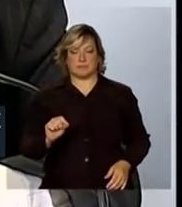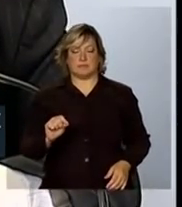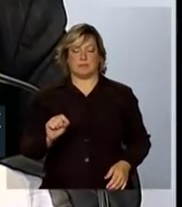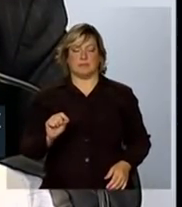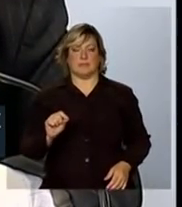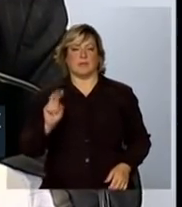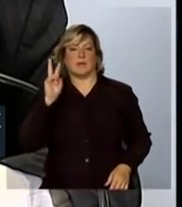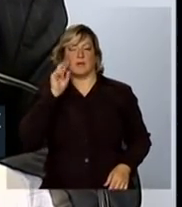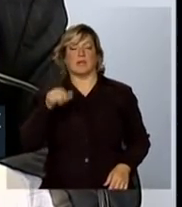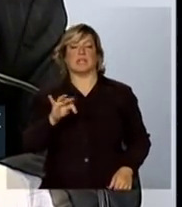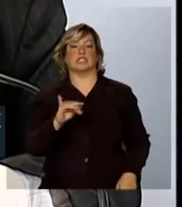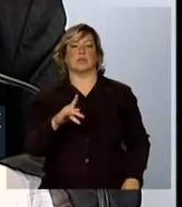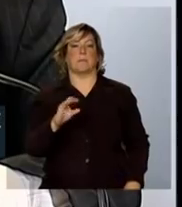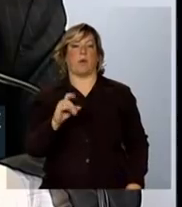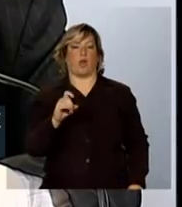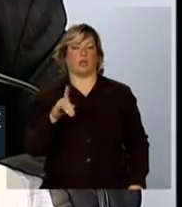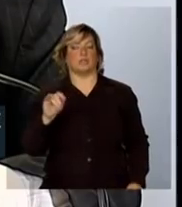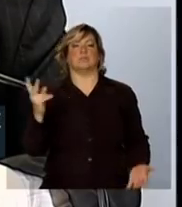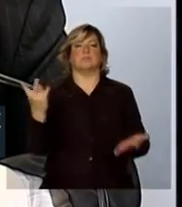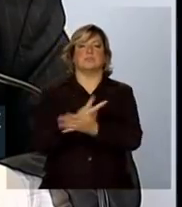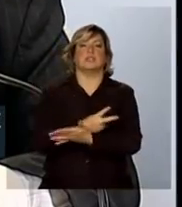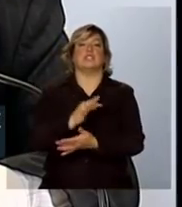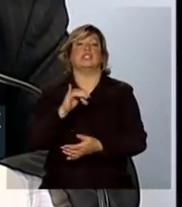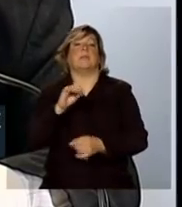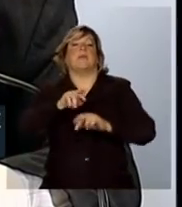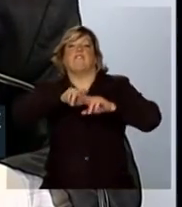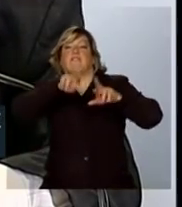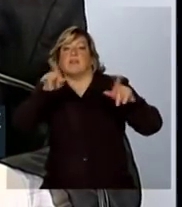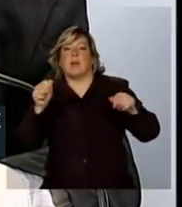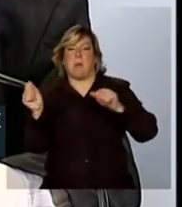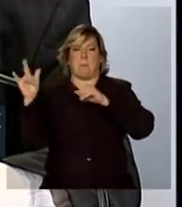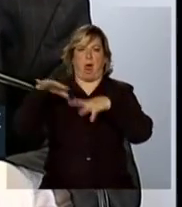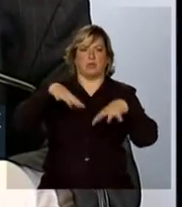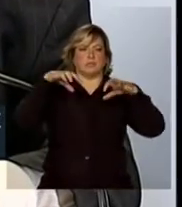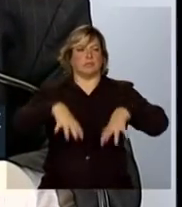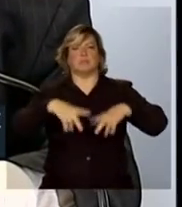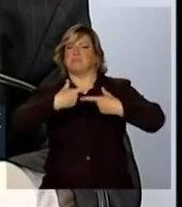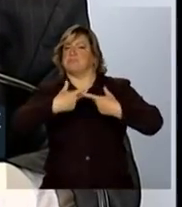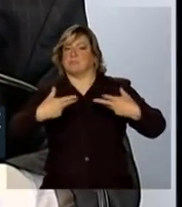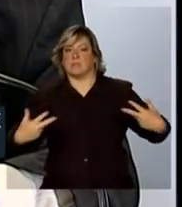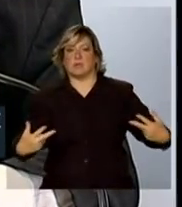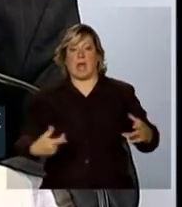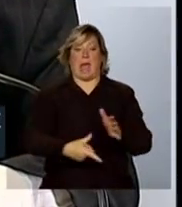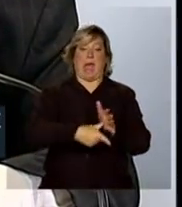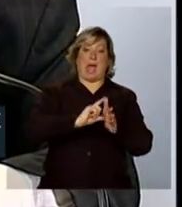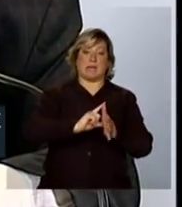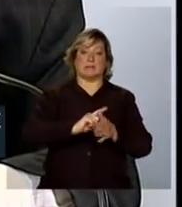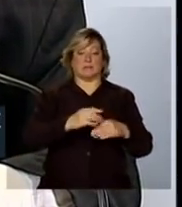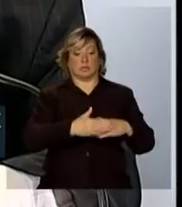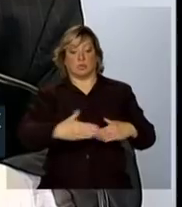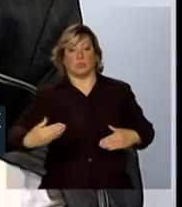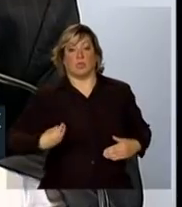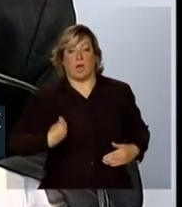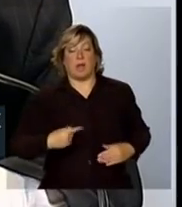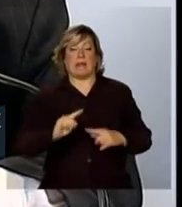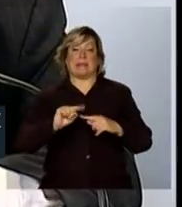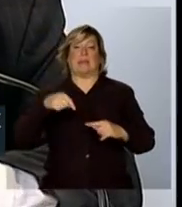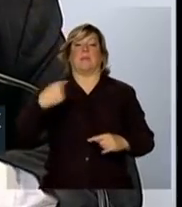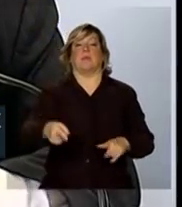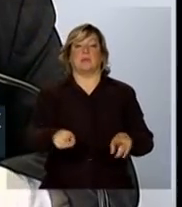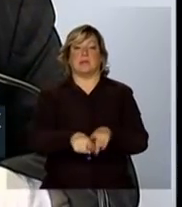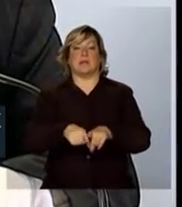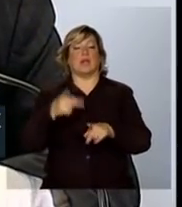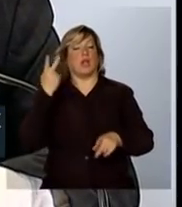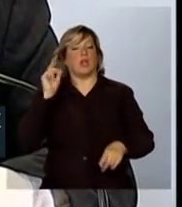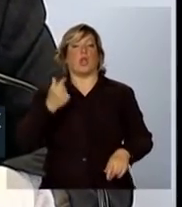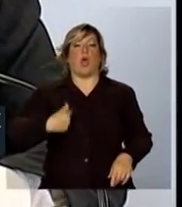dessa tipologia de desastres e as fases todas, antes, durante e depois, para que nós possamos